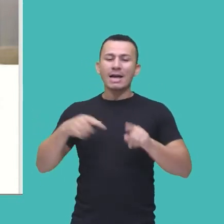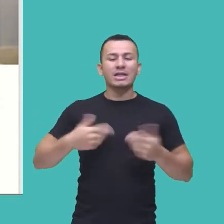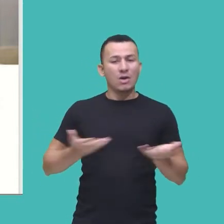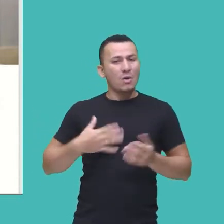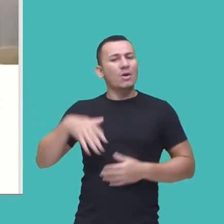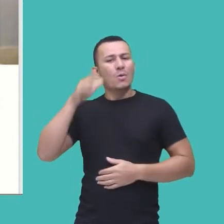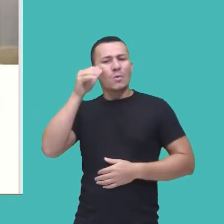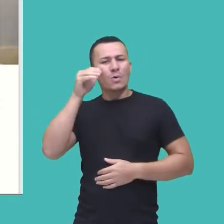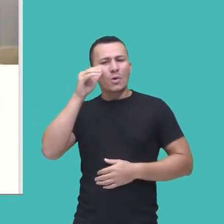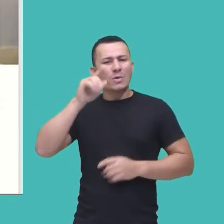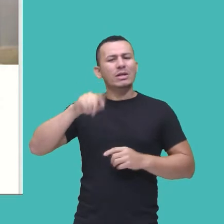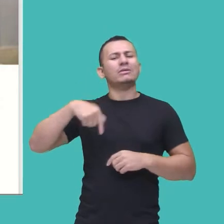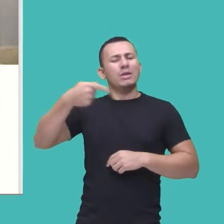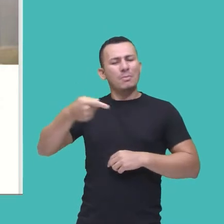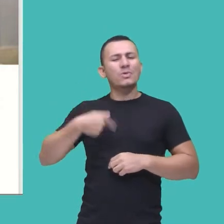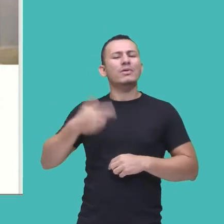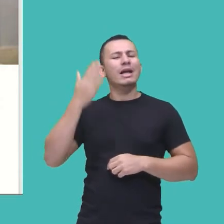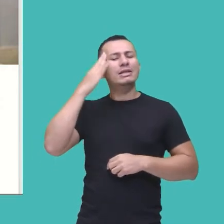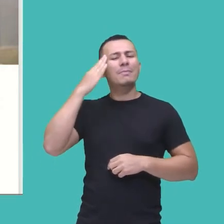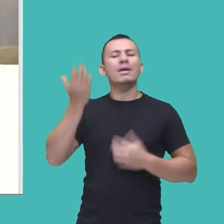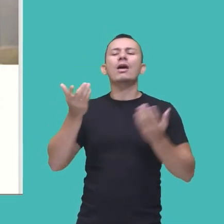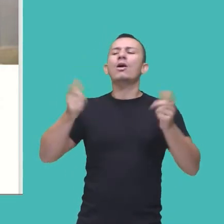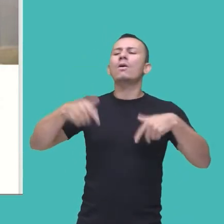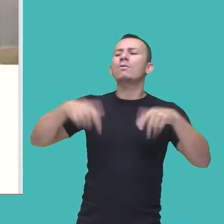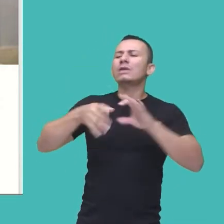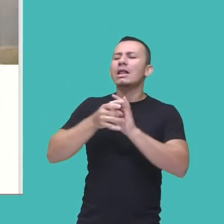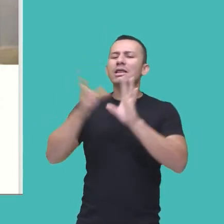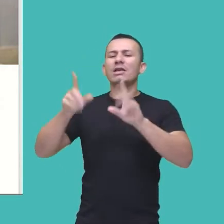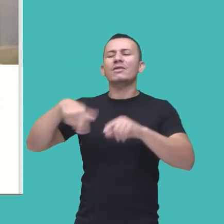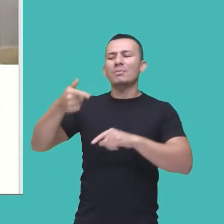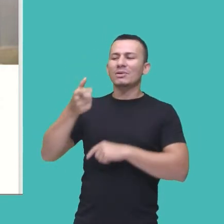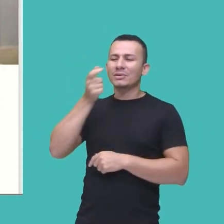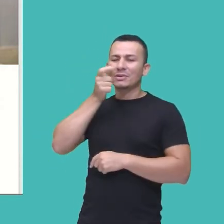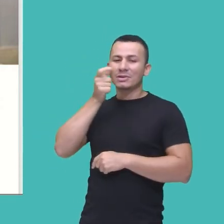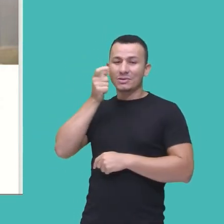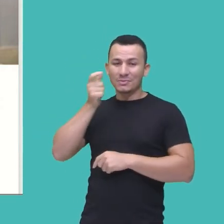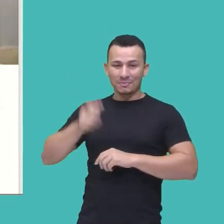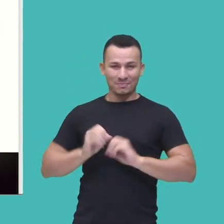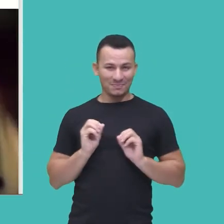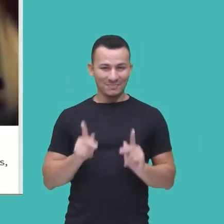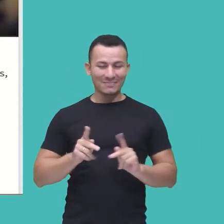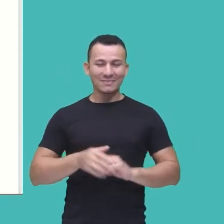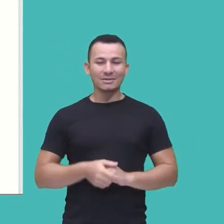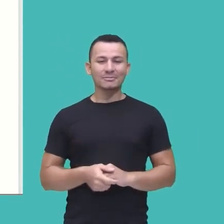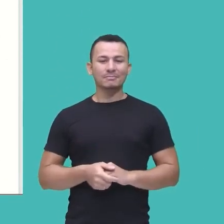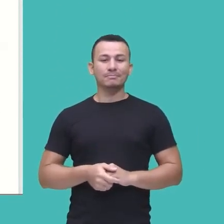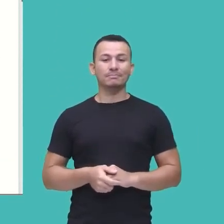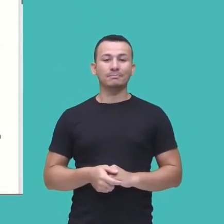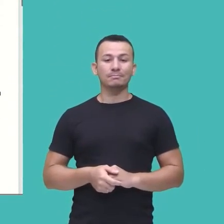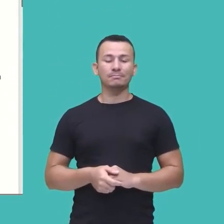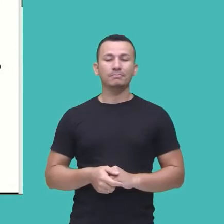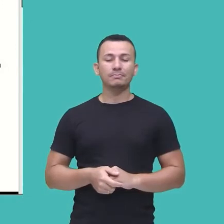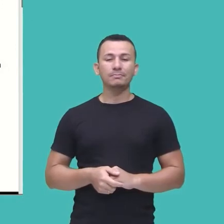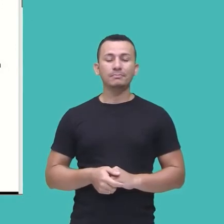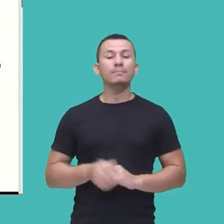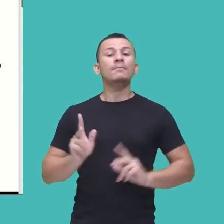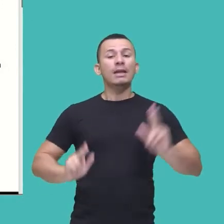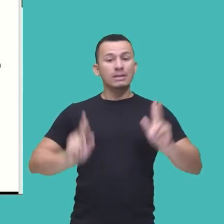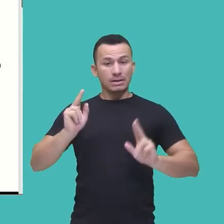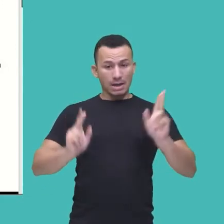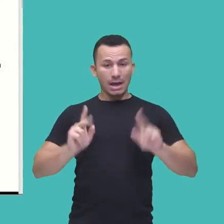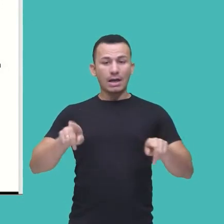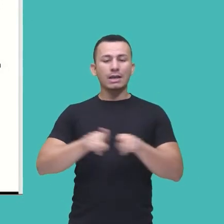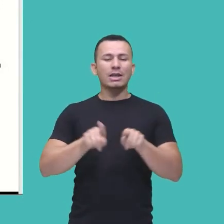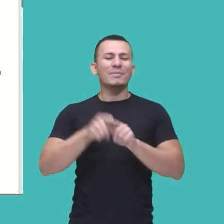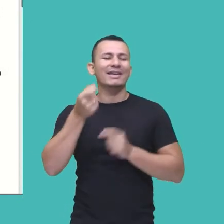e eu vou verificar onde ela está disponível pra eu poder dar uma olhadinha e verificar se é isso mesmo, tá bom? A gente tem outra série, olha só, também